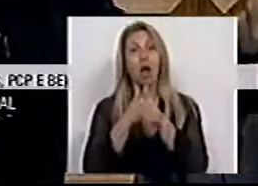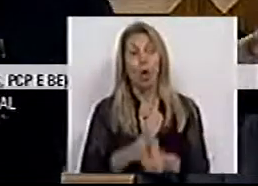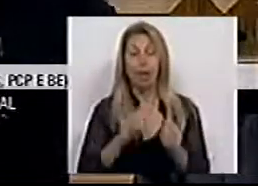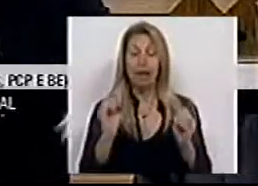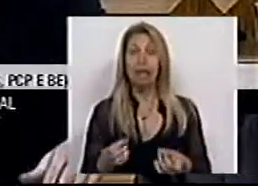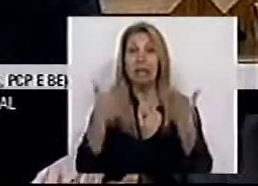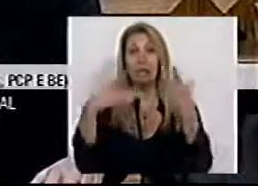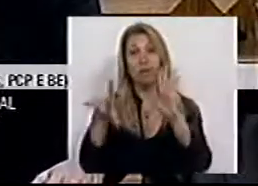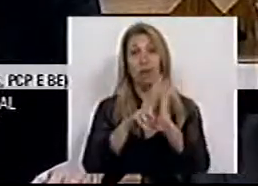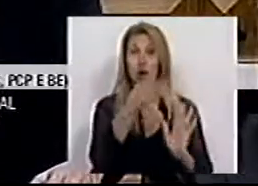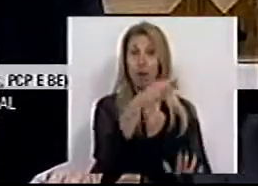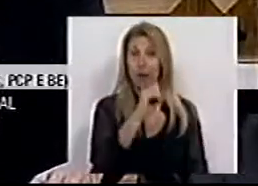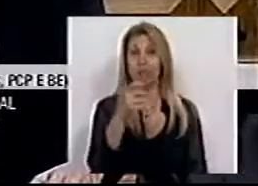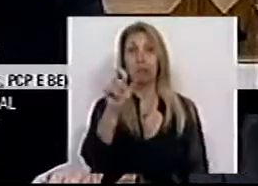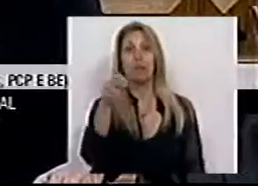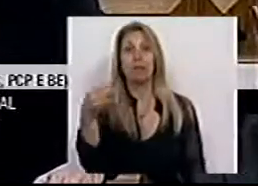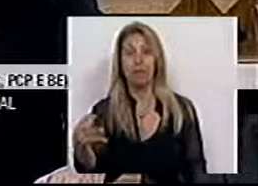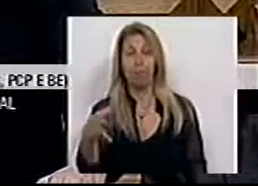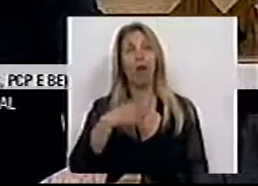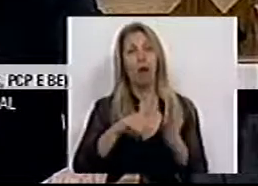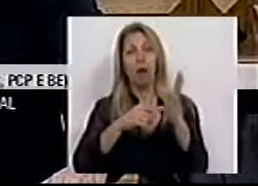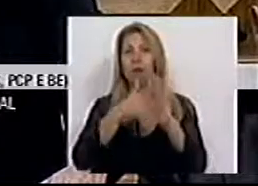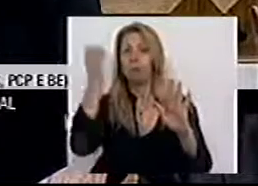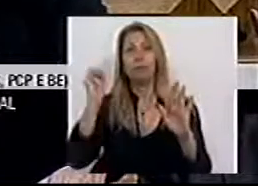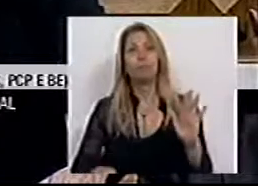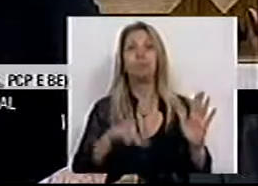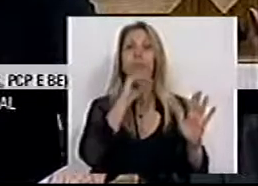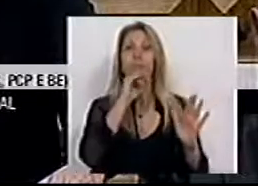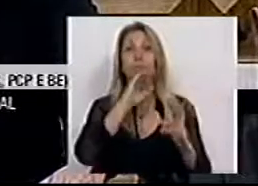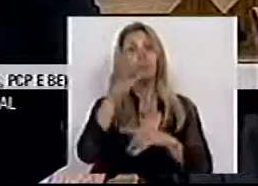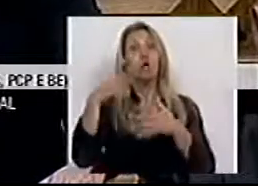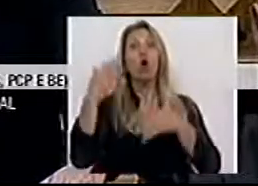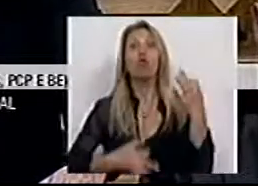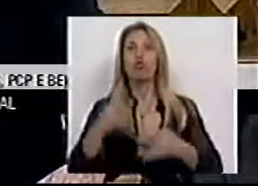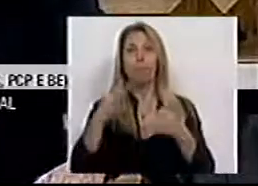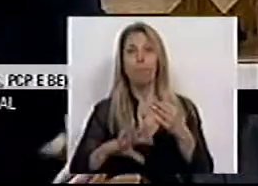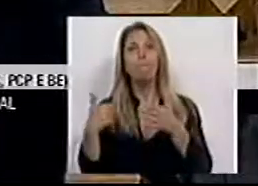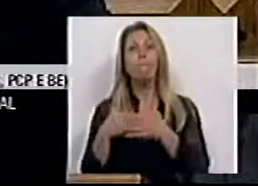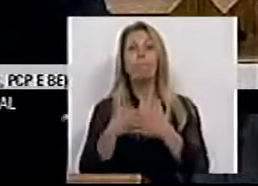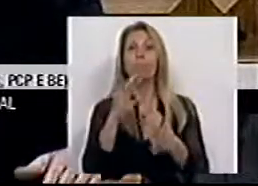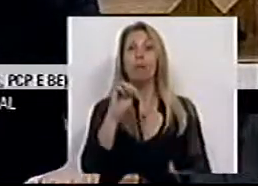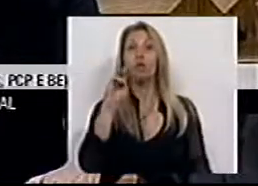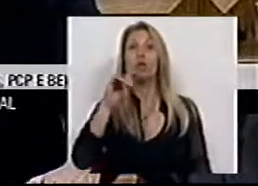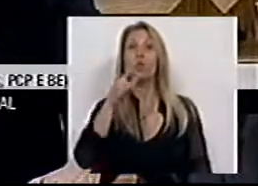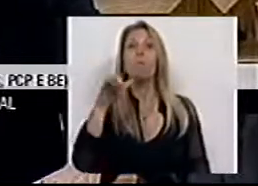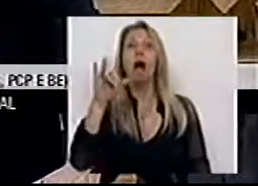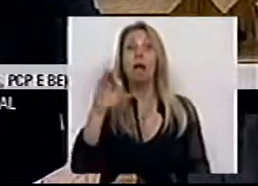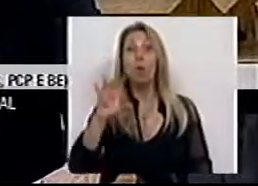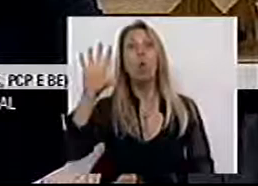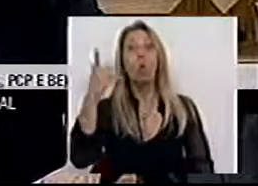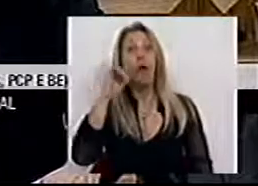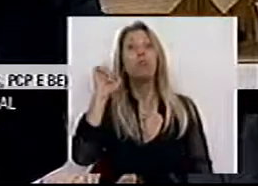do PS e do PCP, visa eliminar a possibilidade de julgamentos em processo sumário quando se trata de crimes com